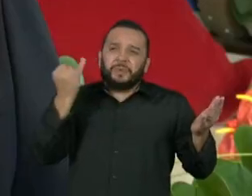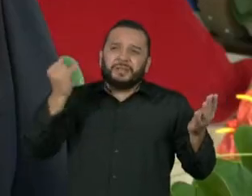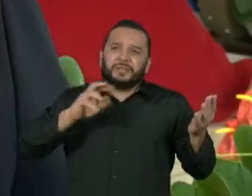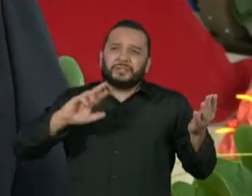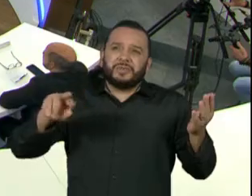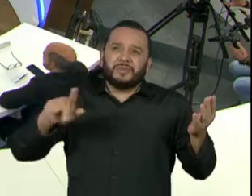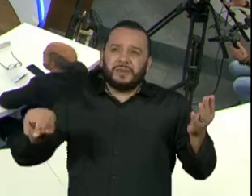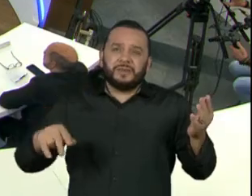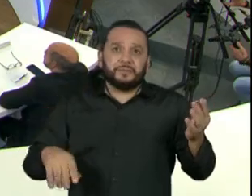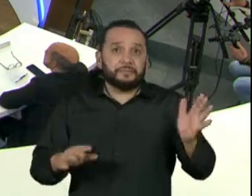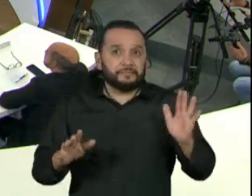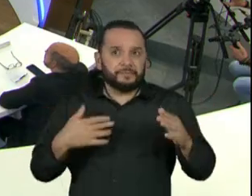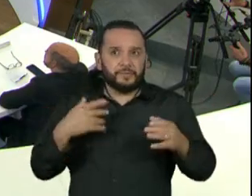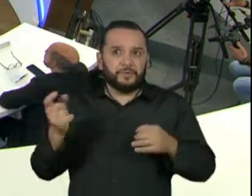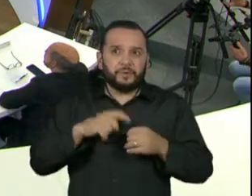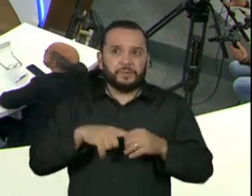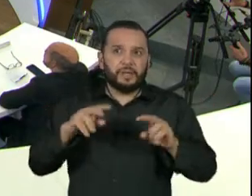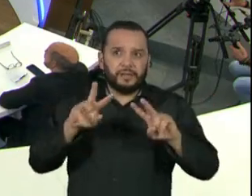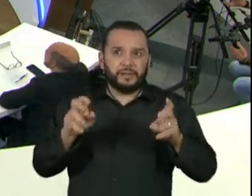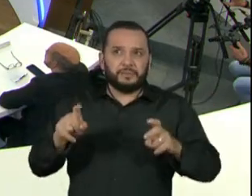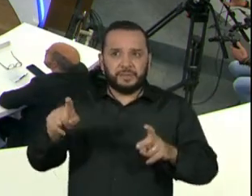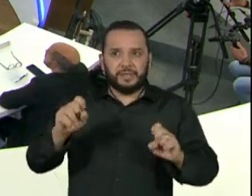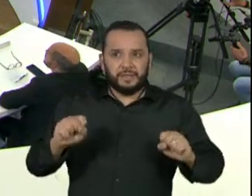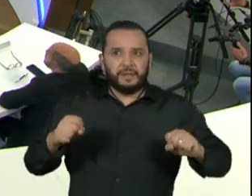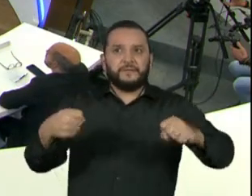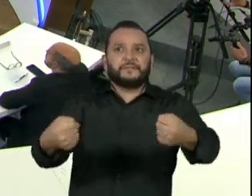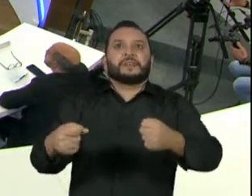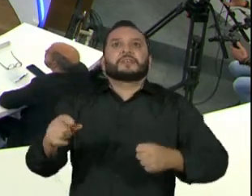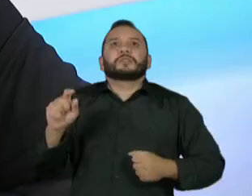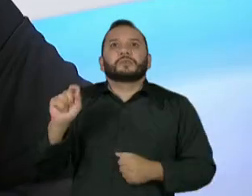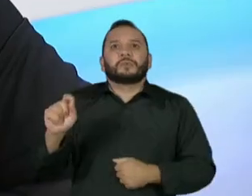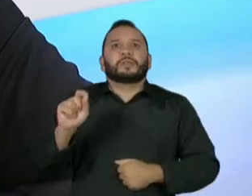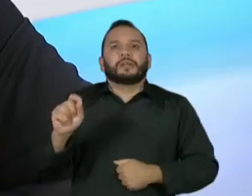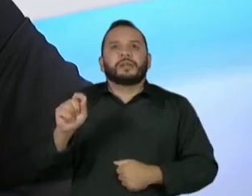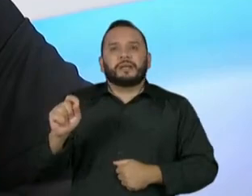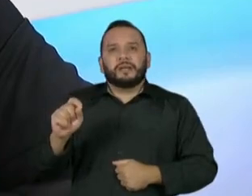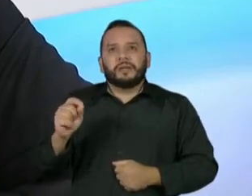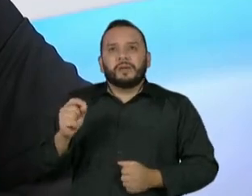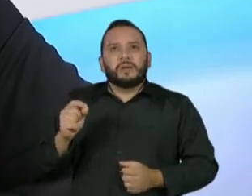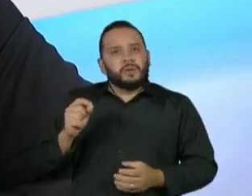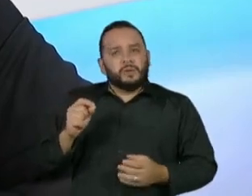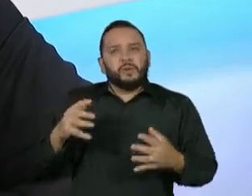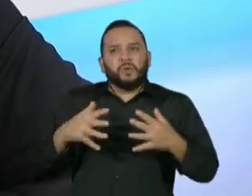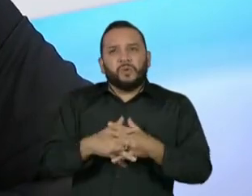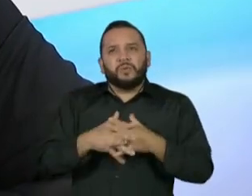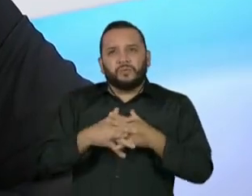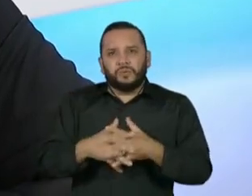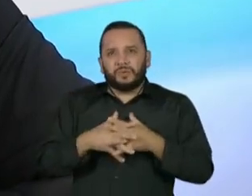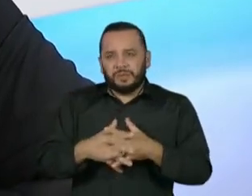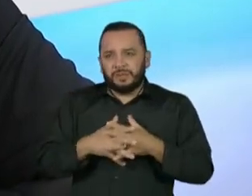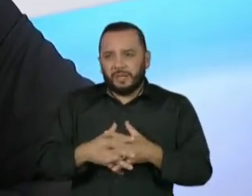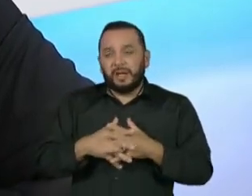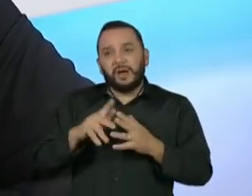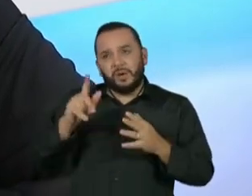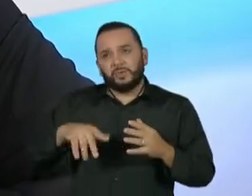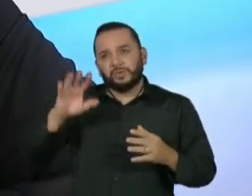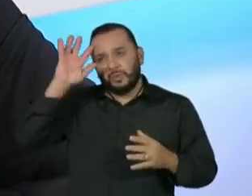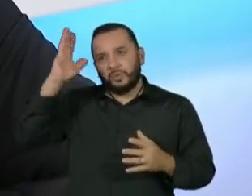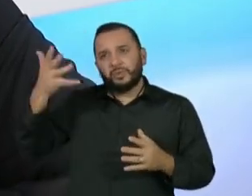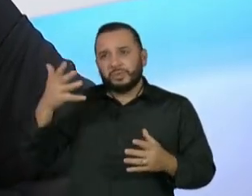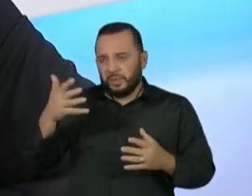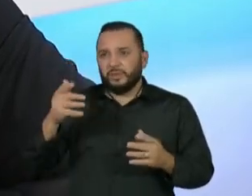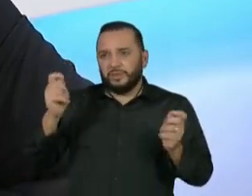Alberto, deixa eu voltar num tema que você defende muito claramente, que a solução para toda essa confusão que a gente está vivendo é privatizar